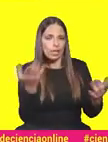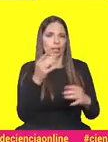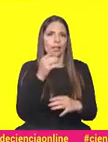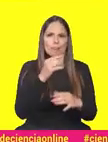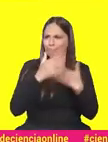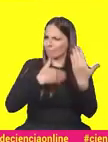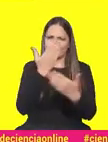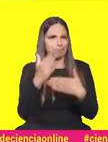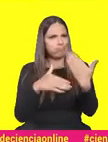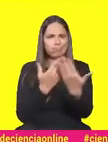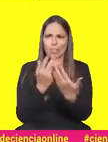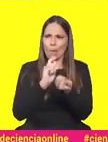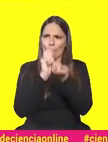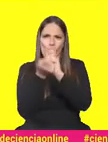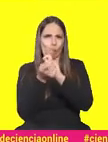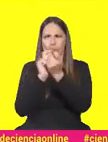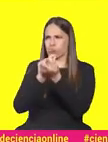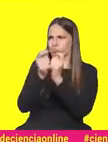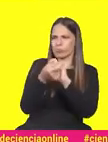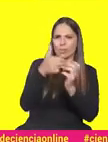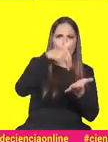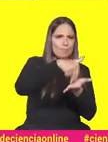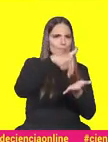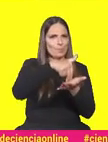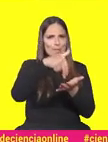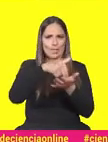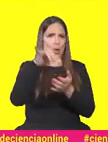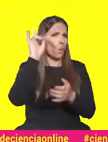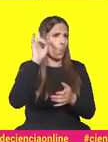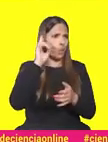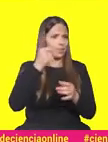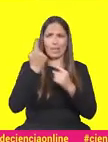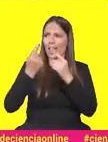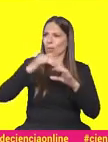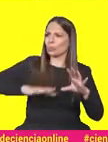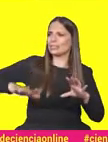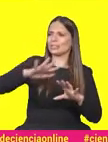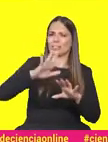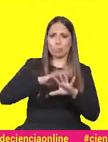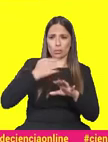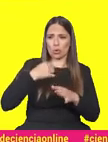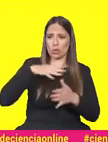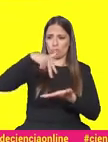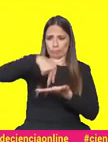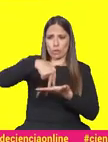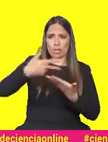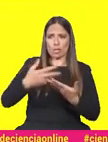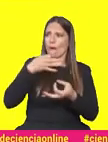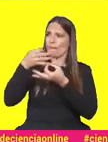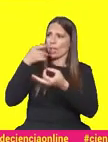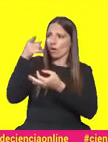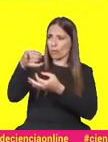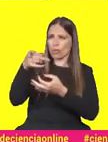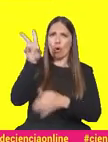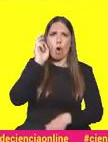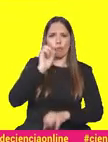dinamismo, esta flexibilidade, estar presentes com o máximo de qualidade em qualquer lugar. Porque eu quero estar aqui a falar convosco, e que